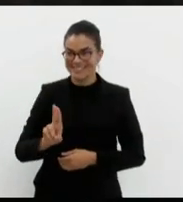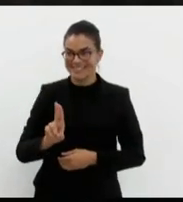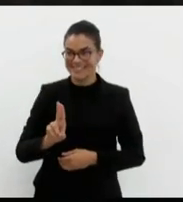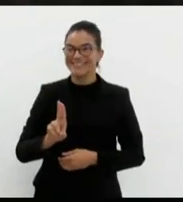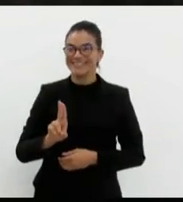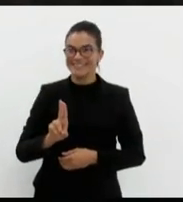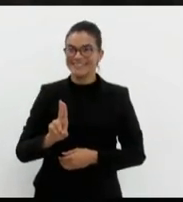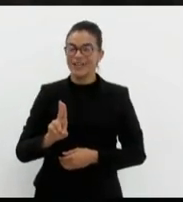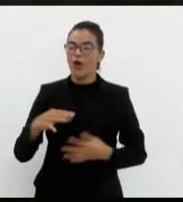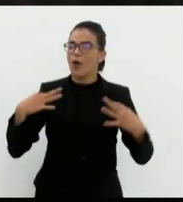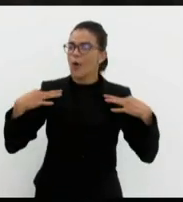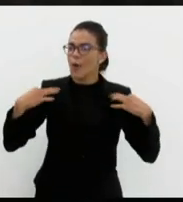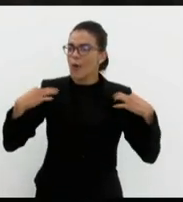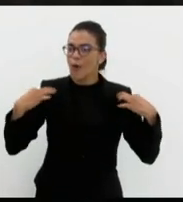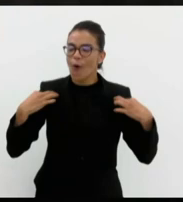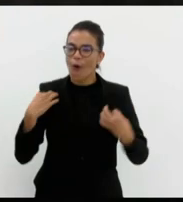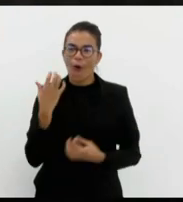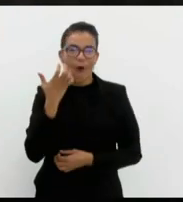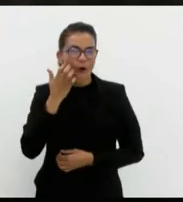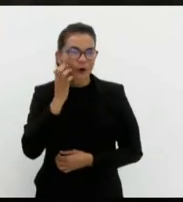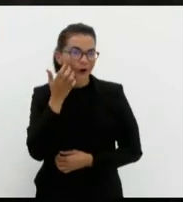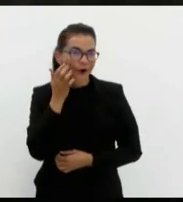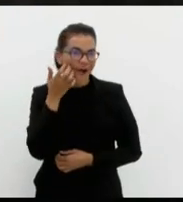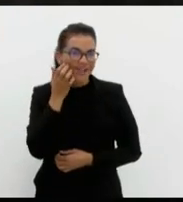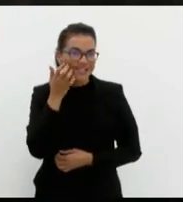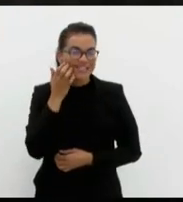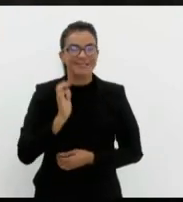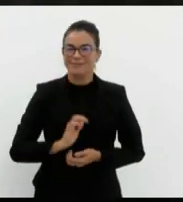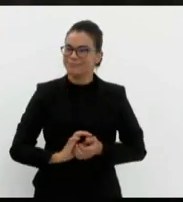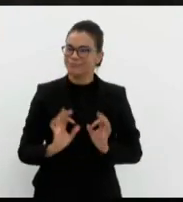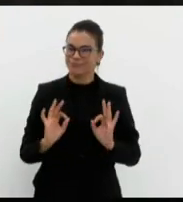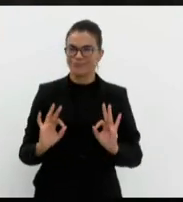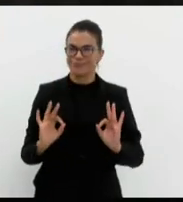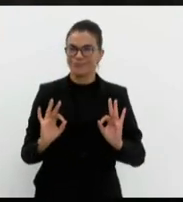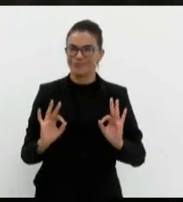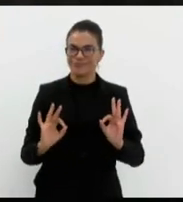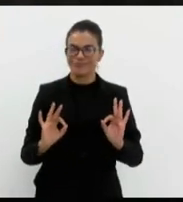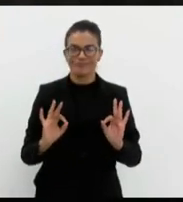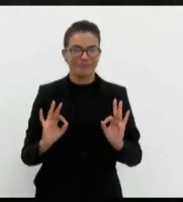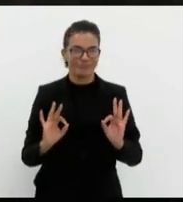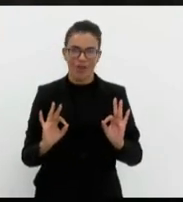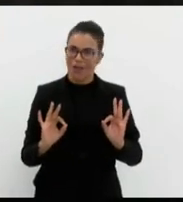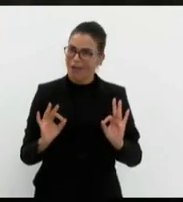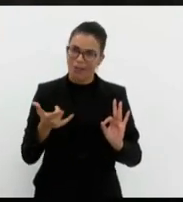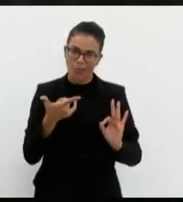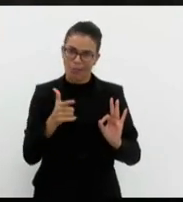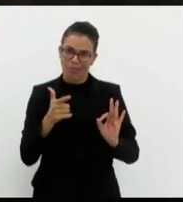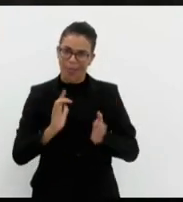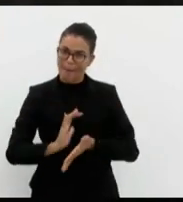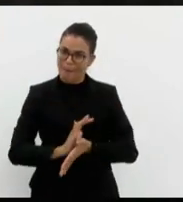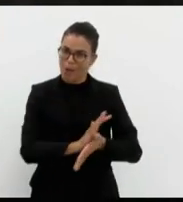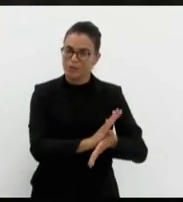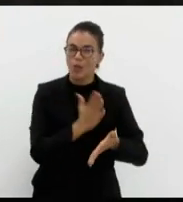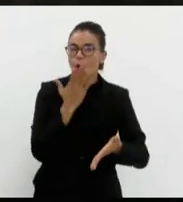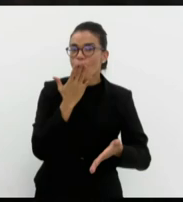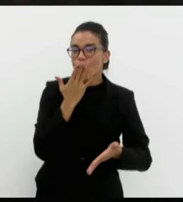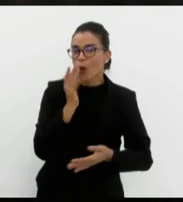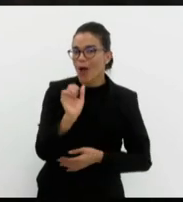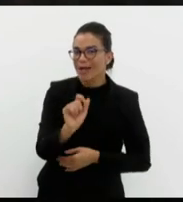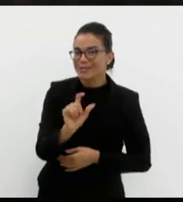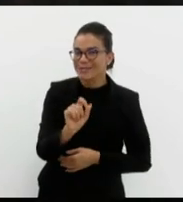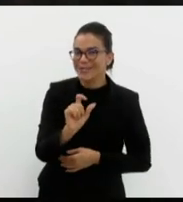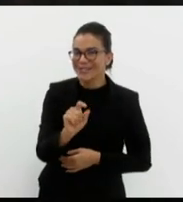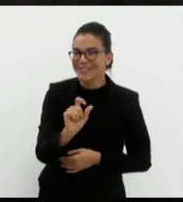vestindo cor de rosa, sem nenhum preconceito ao azul, tenho certeza.